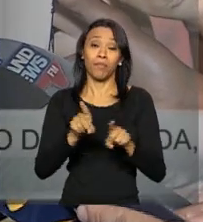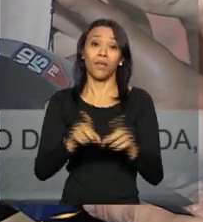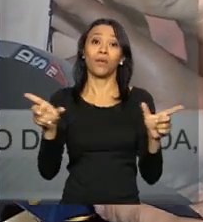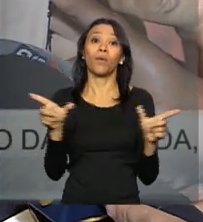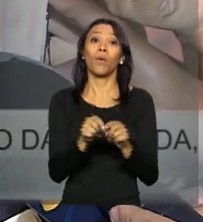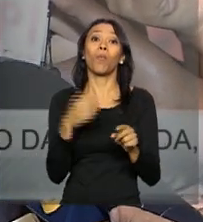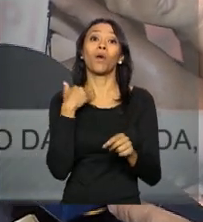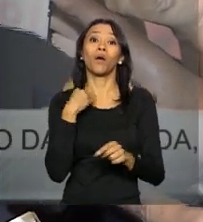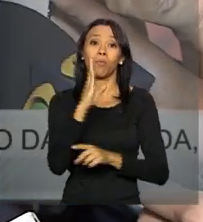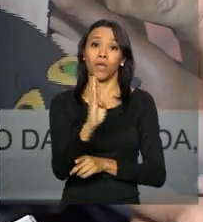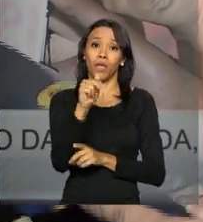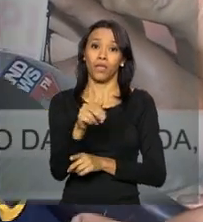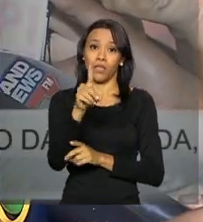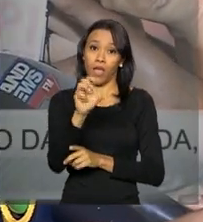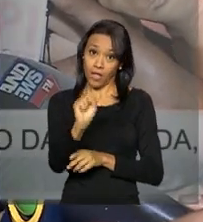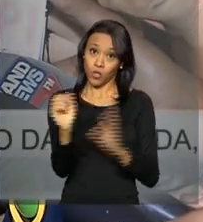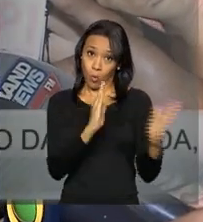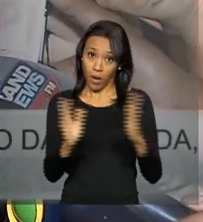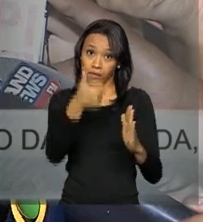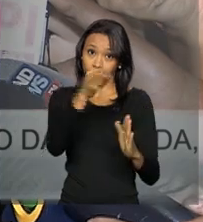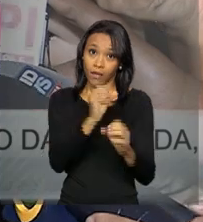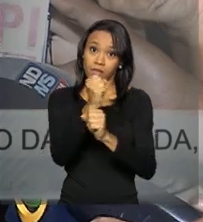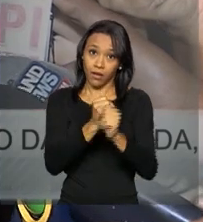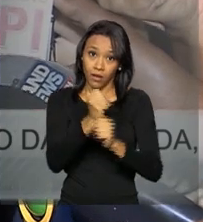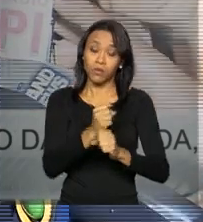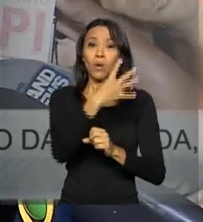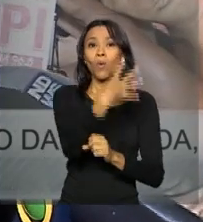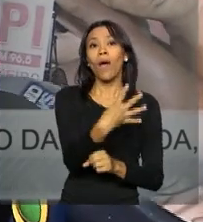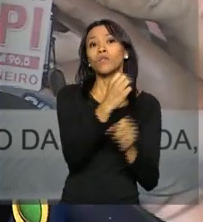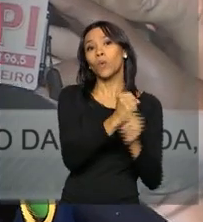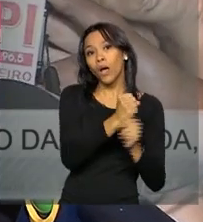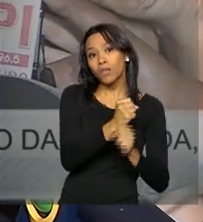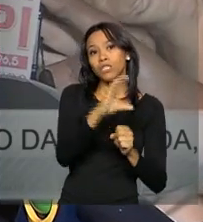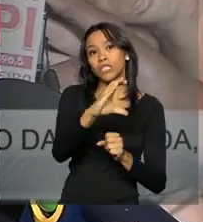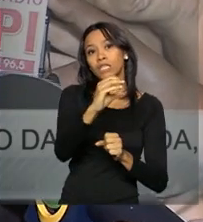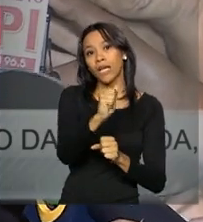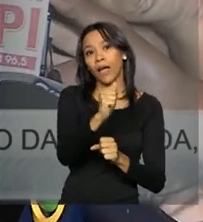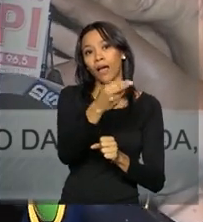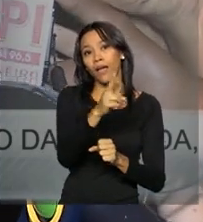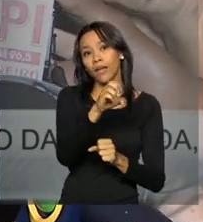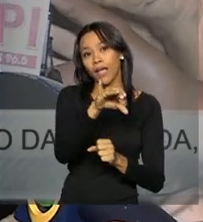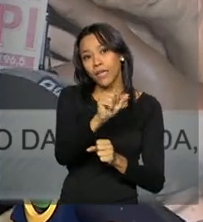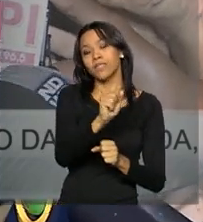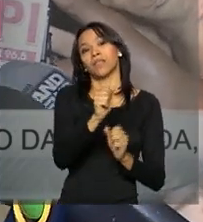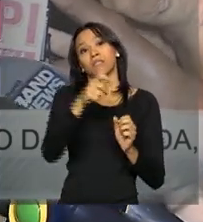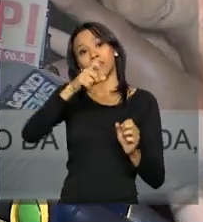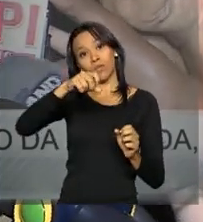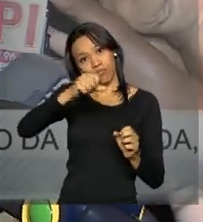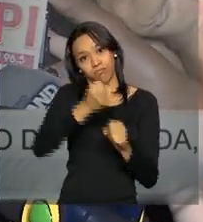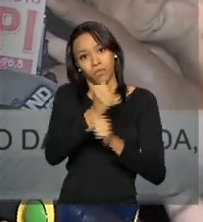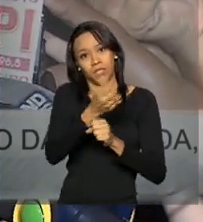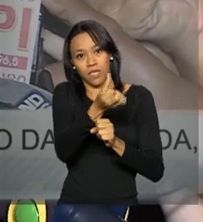Nesse caso, é um alongamento de 10 anos, sendo 4 anos de carência e os 6 anos restantes para pagar essa dívida,